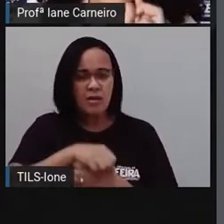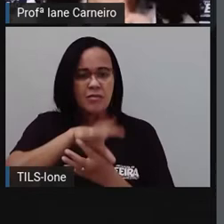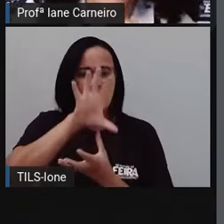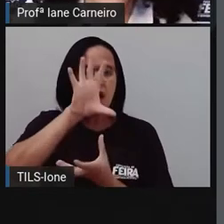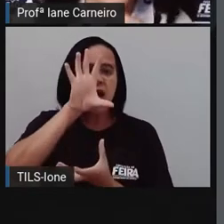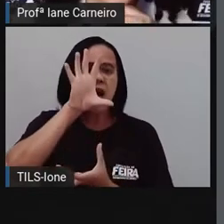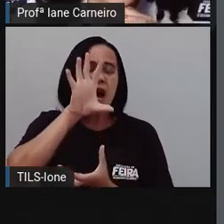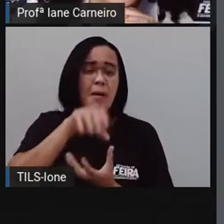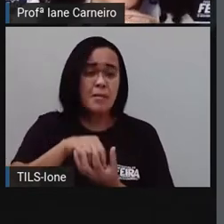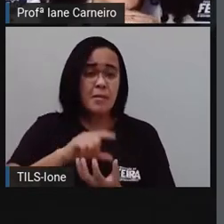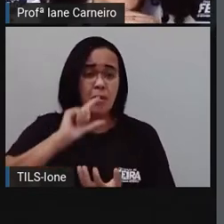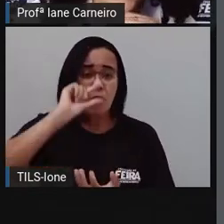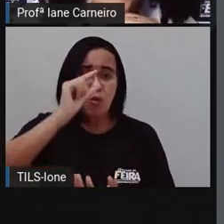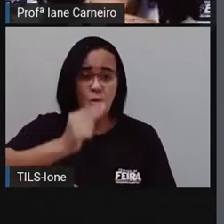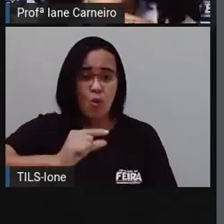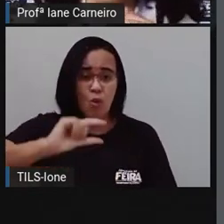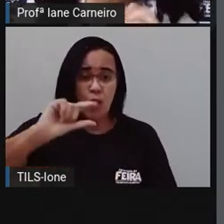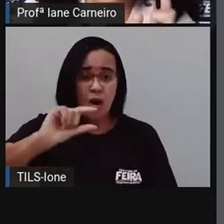um tucano.